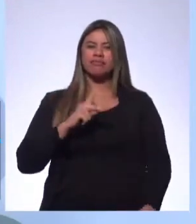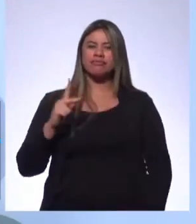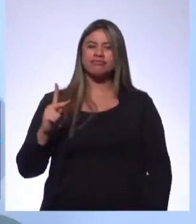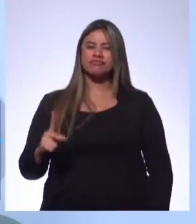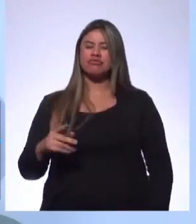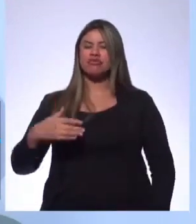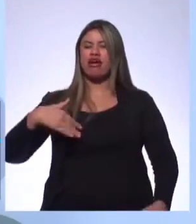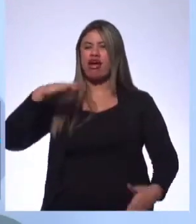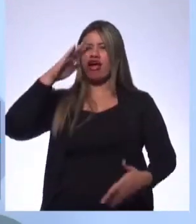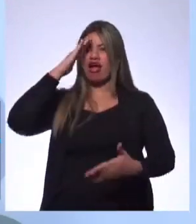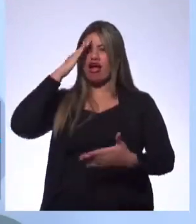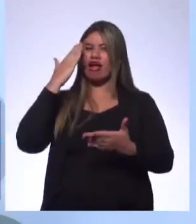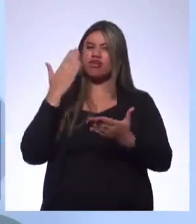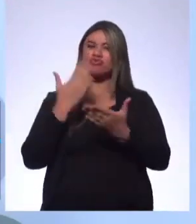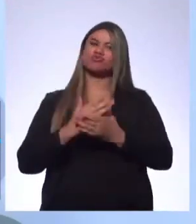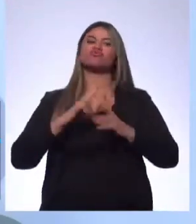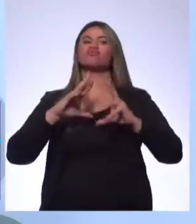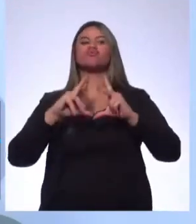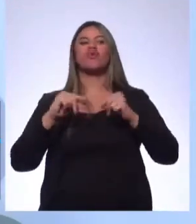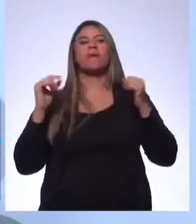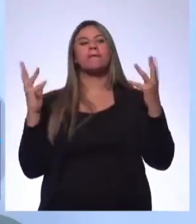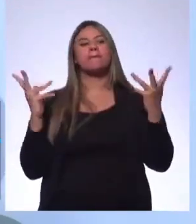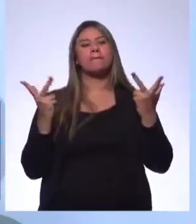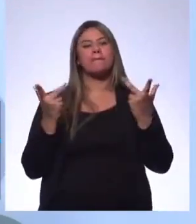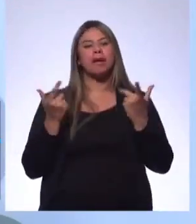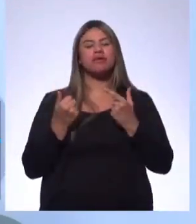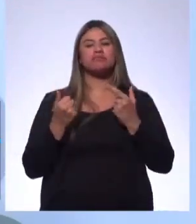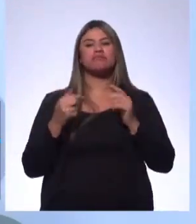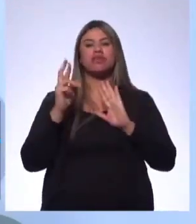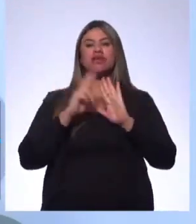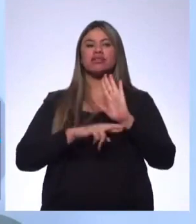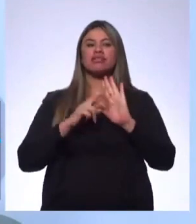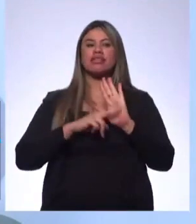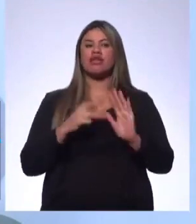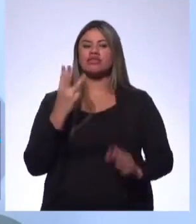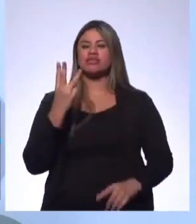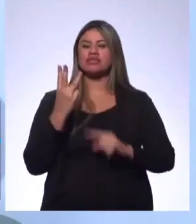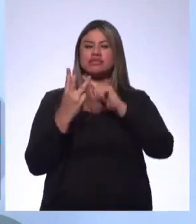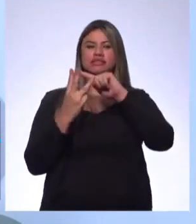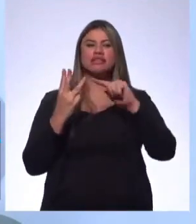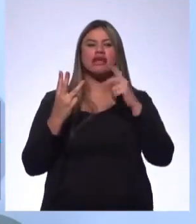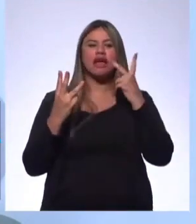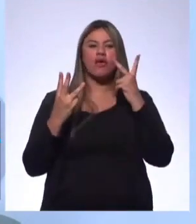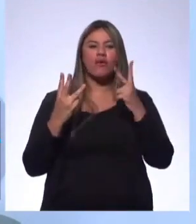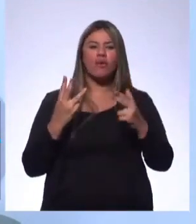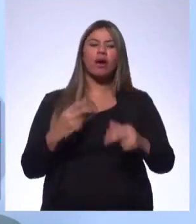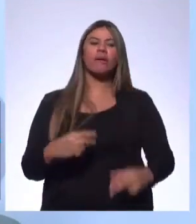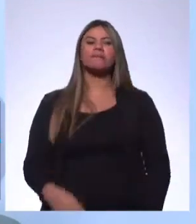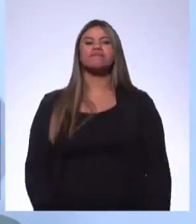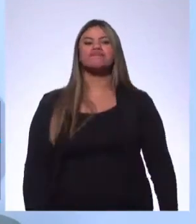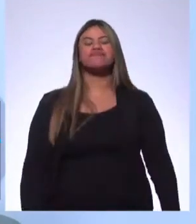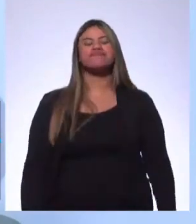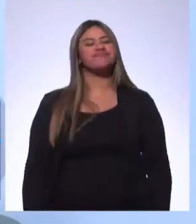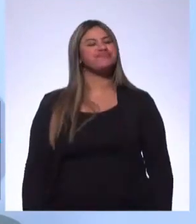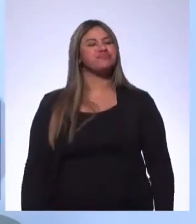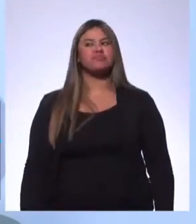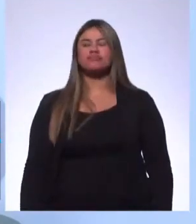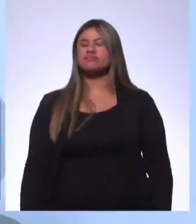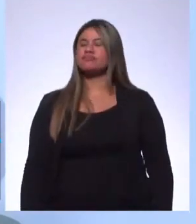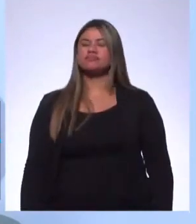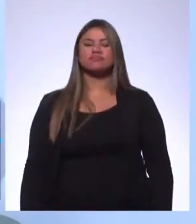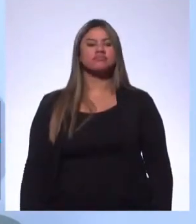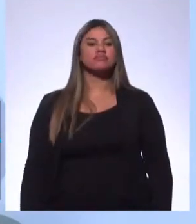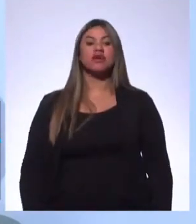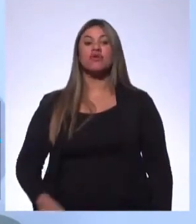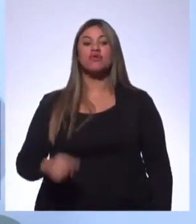acreditando que tudo era uma maravilha, e recebi três iguais. Isso é só um fato. Lembrei disso agora. Eles pegaram ali do filme e copiaram. Então, você